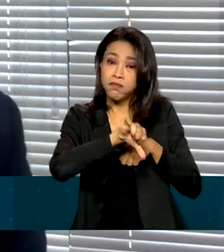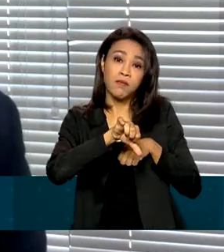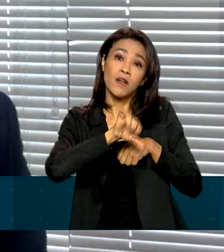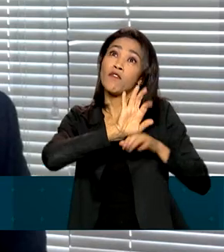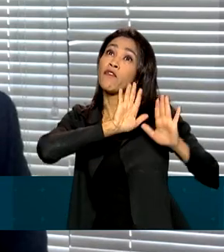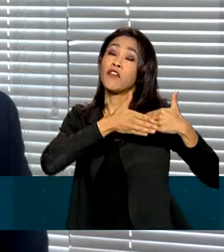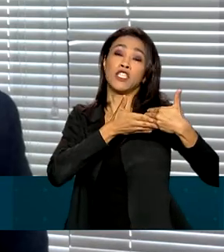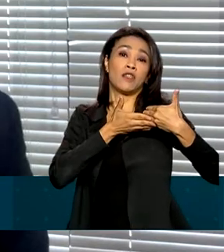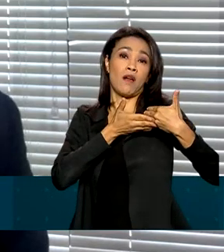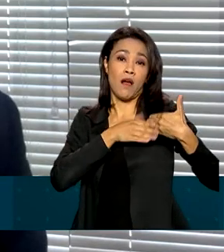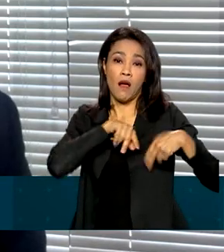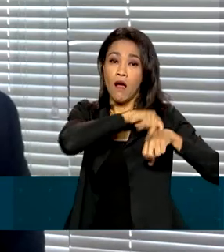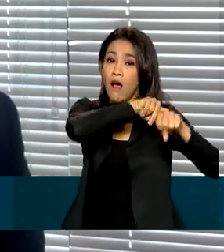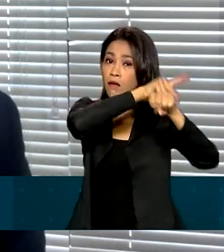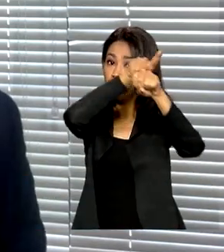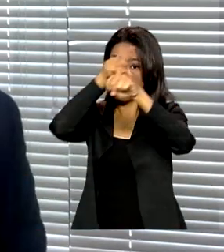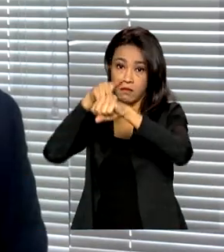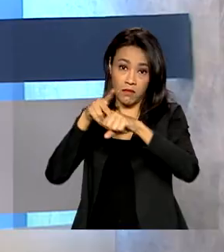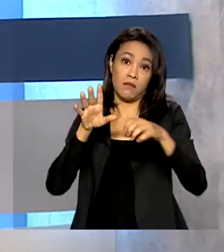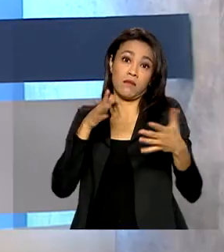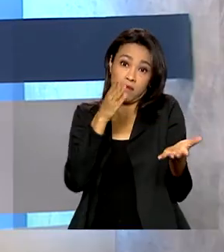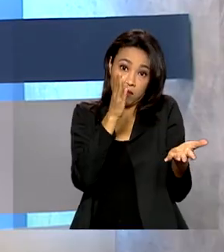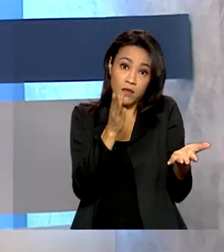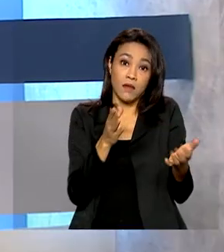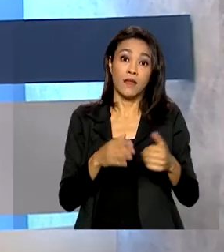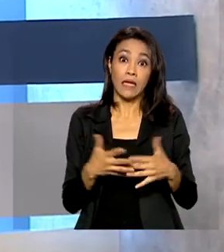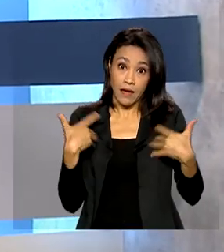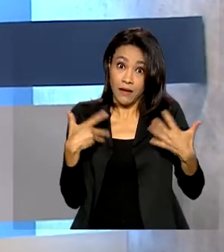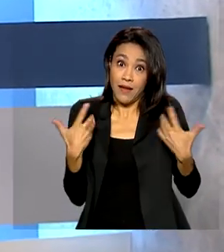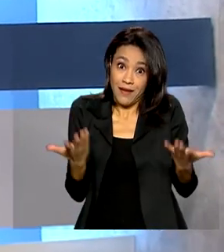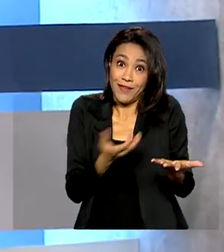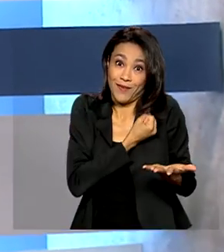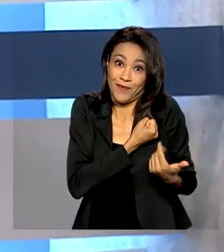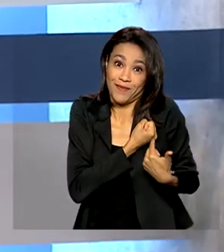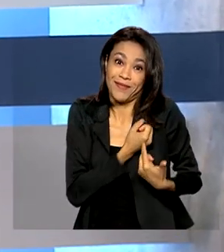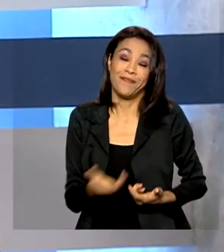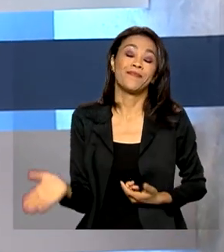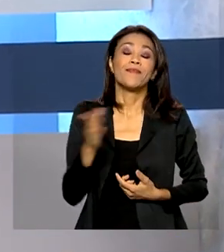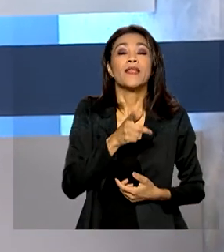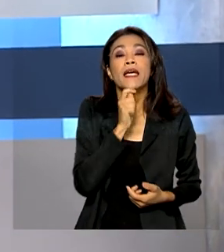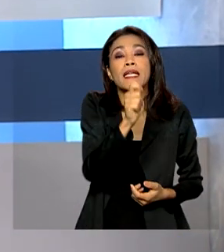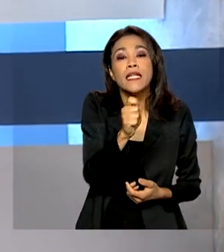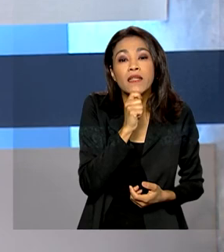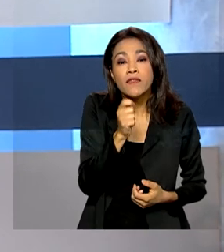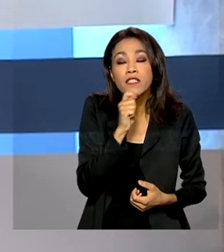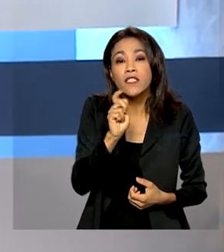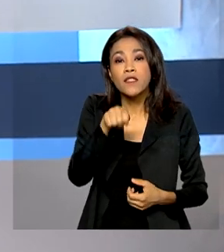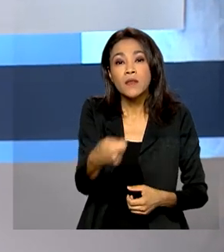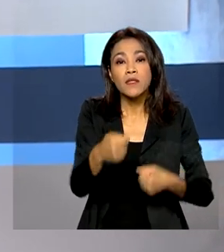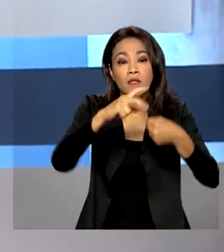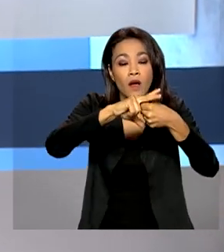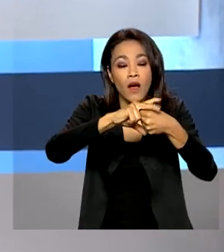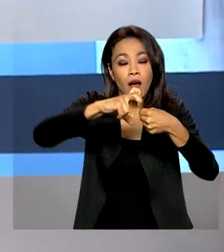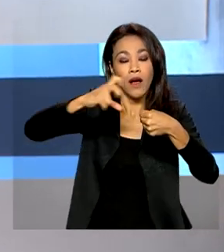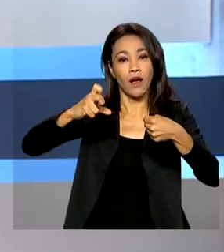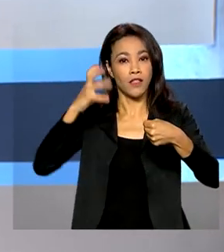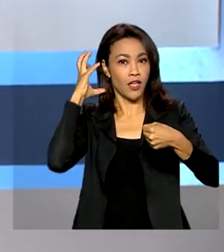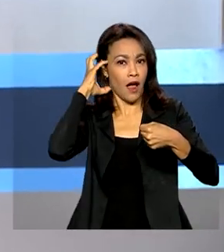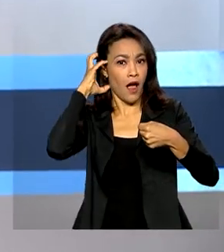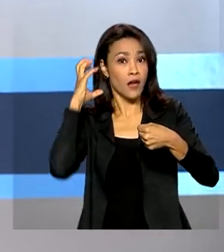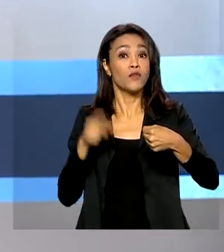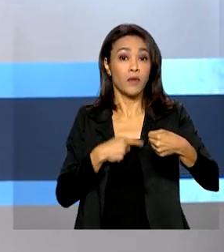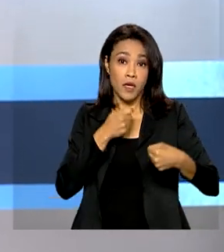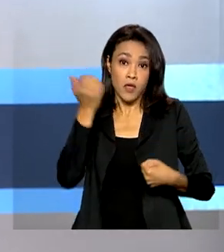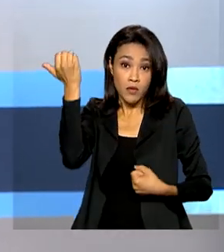fechadas e esse número nos alegra muito. E em entrevista ao programa de rádio A Voz do Brasil, o ministro do Turismo